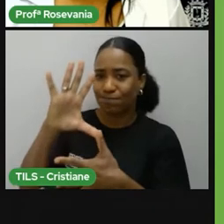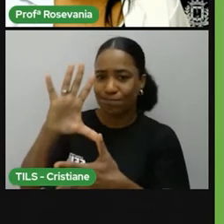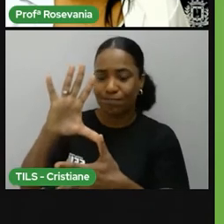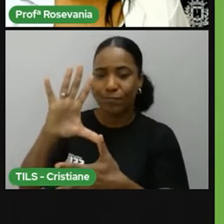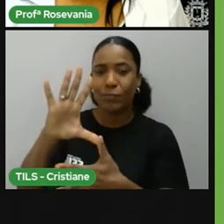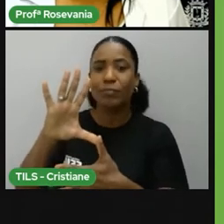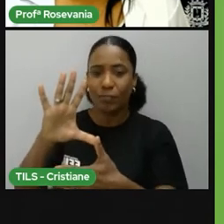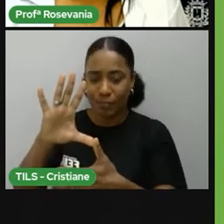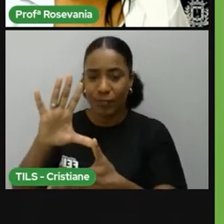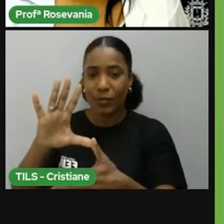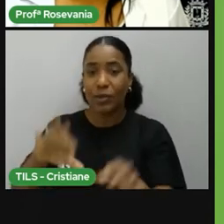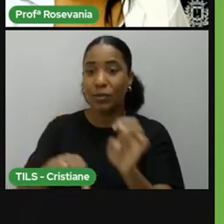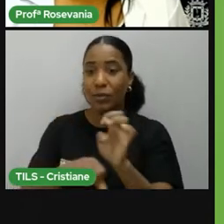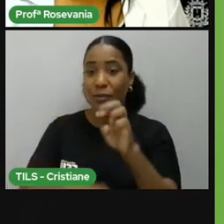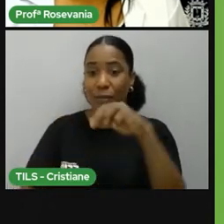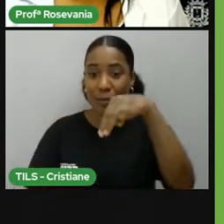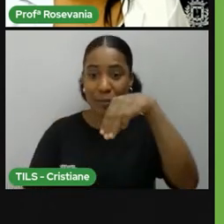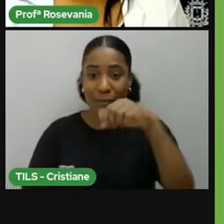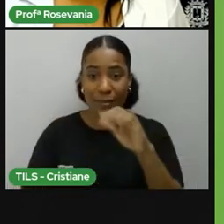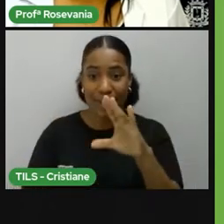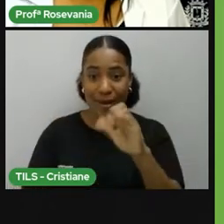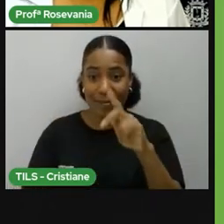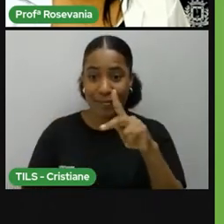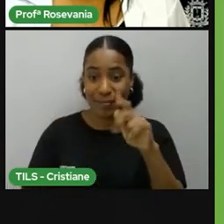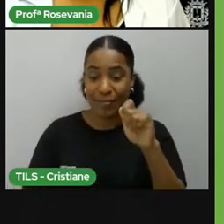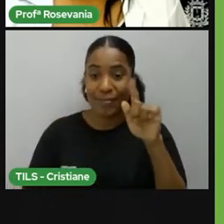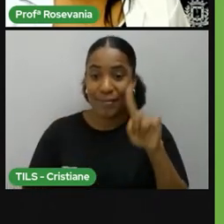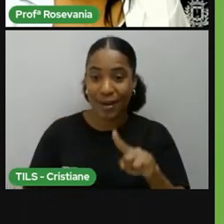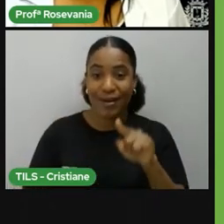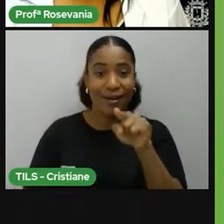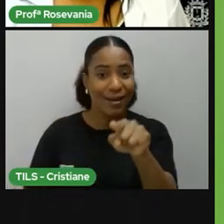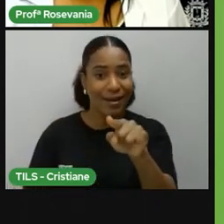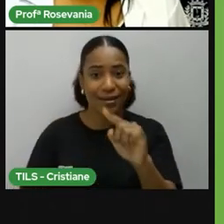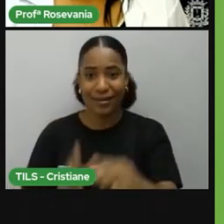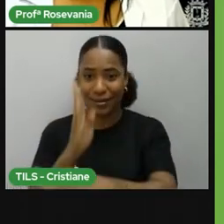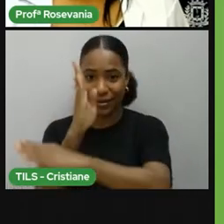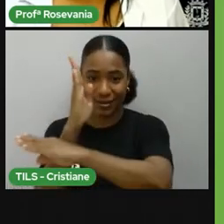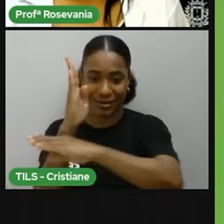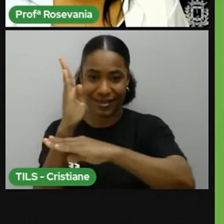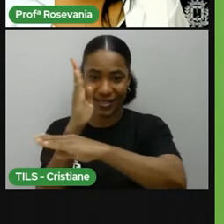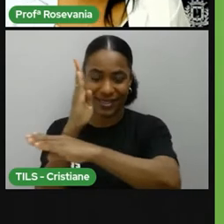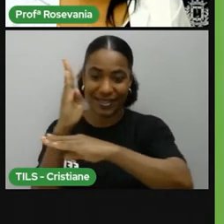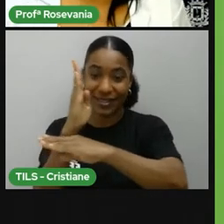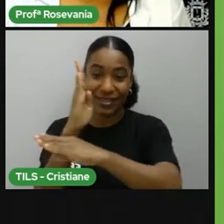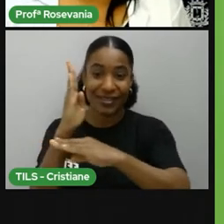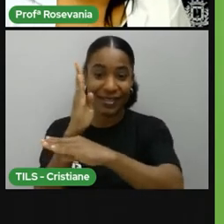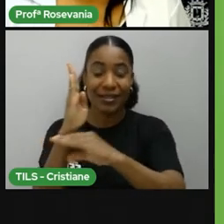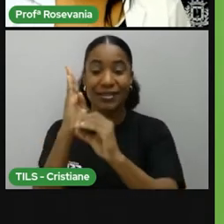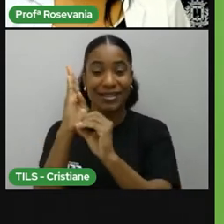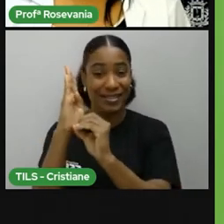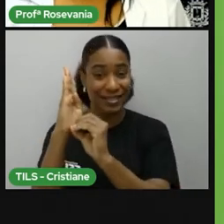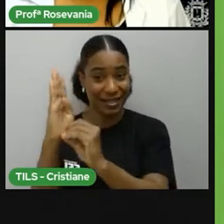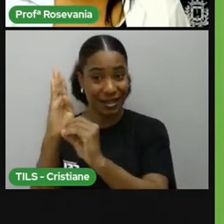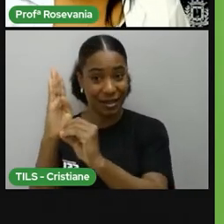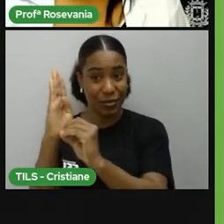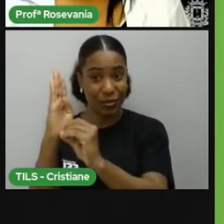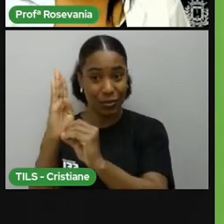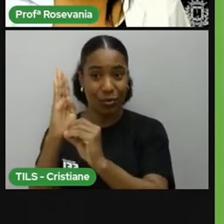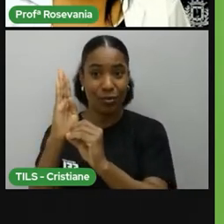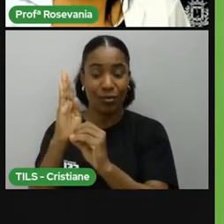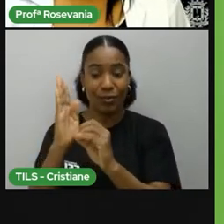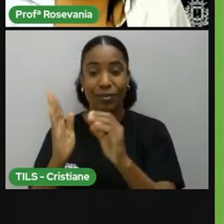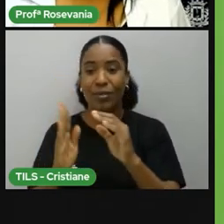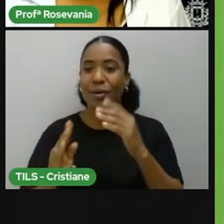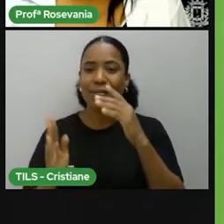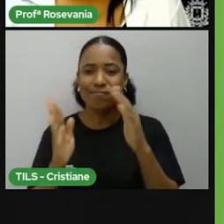zero aqui. Quem está sobre essa linha aqui está exatamente no meio entre a Hemisfério Norte e o Hemisfério Sul.